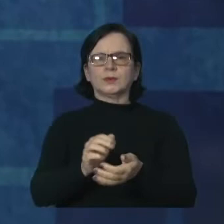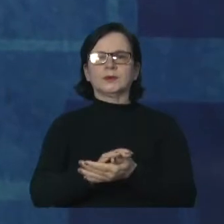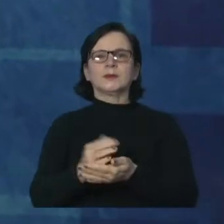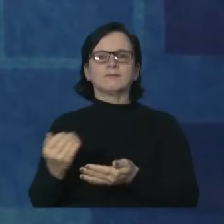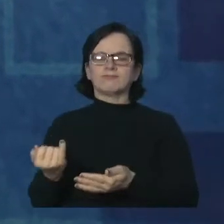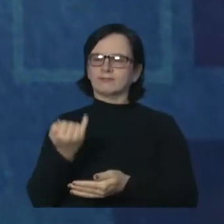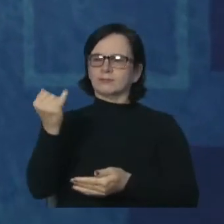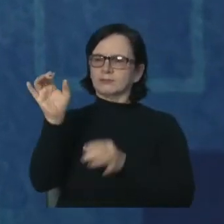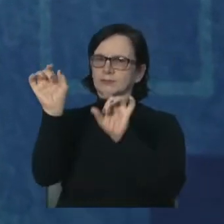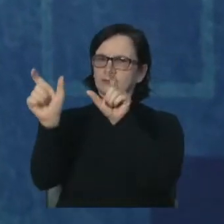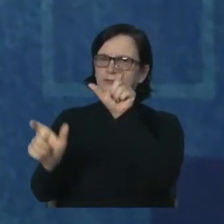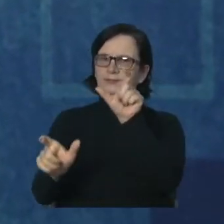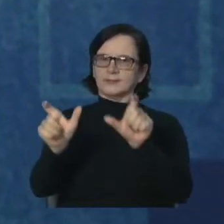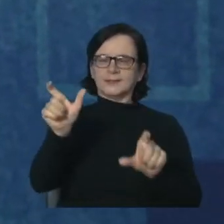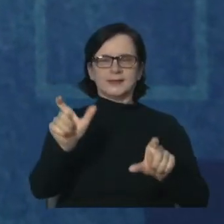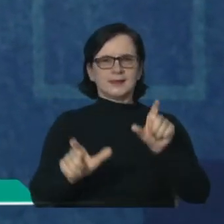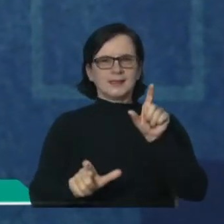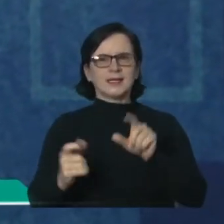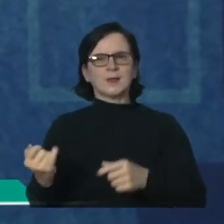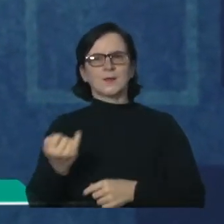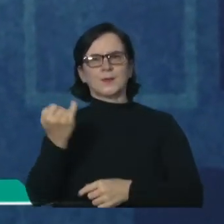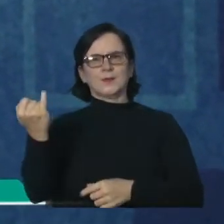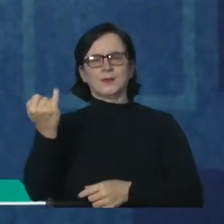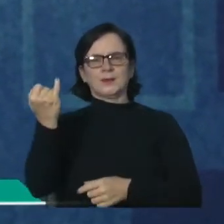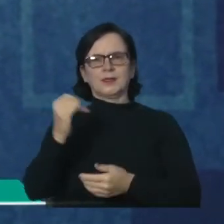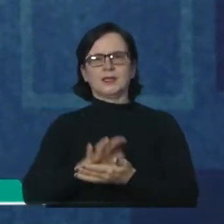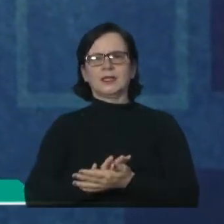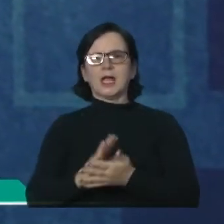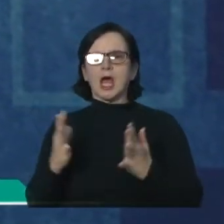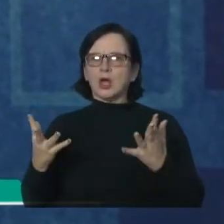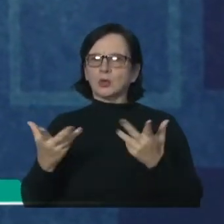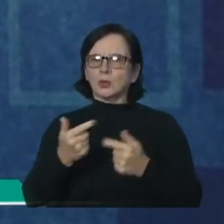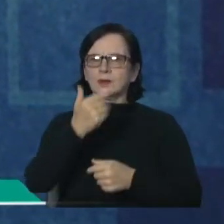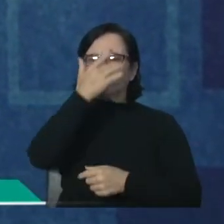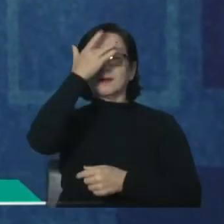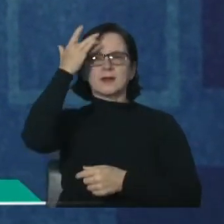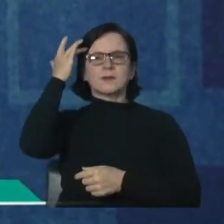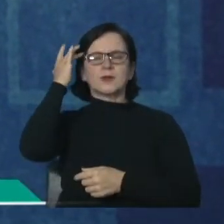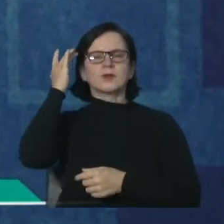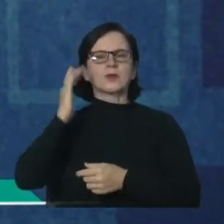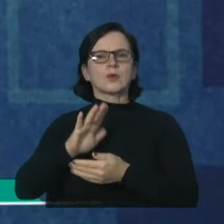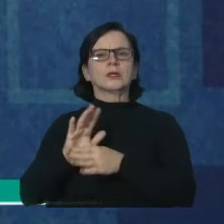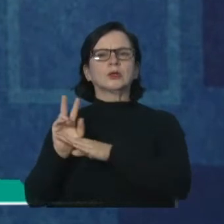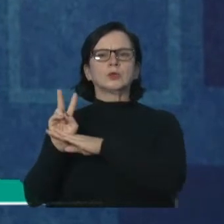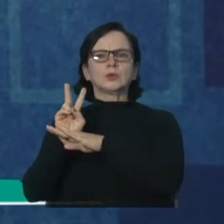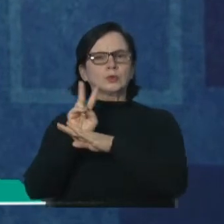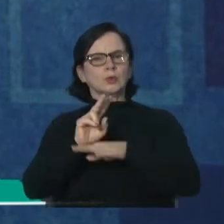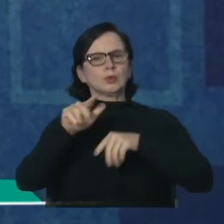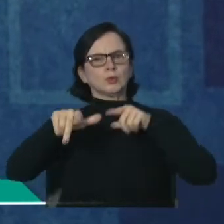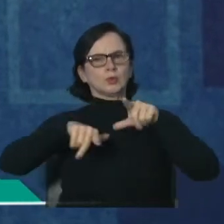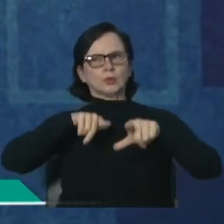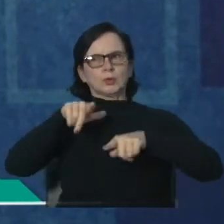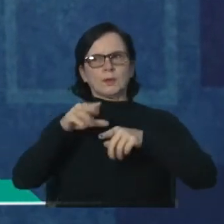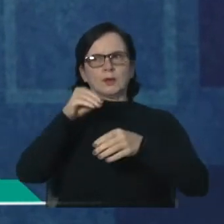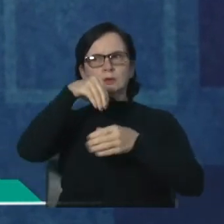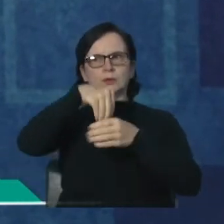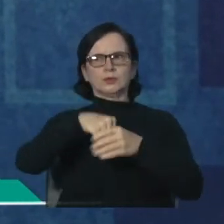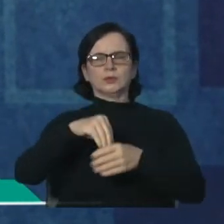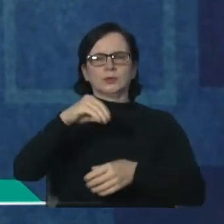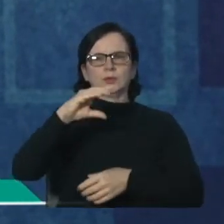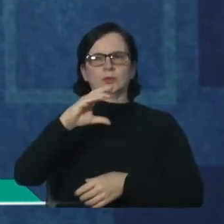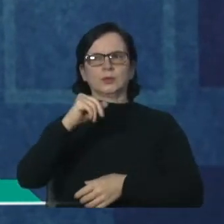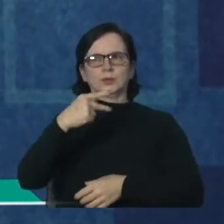isso, todos os colaboradores, a todos aqueles que se dedicam, a todos os seus